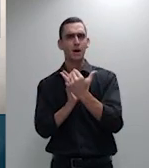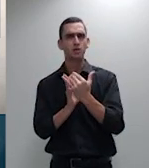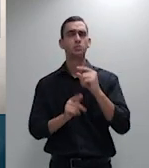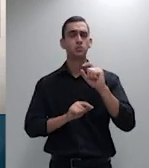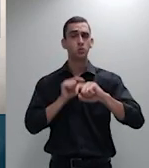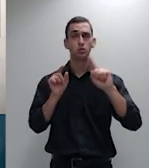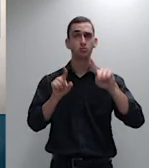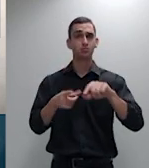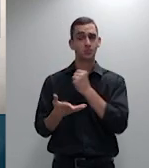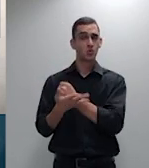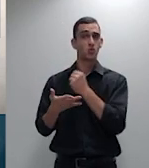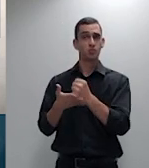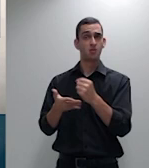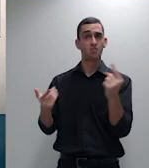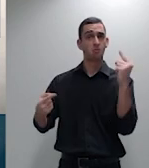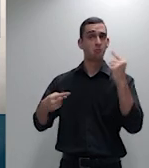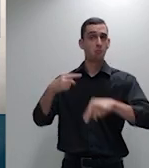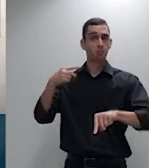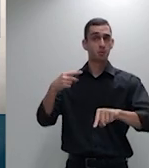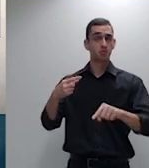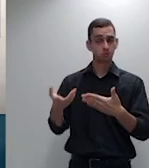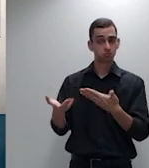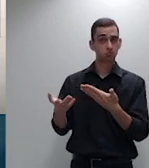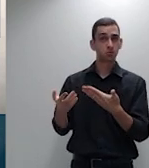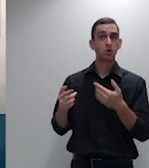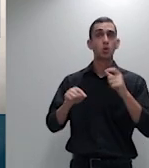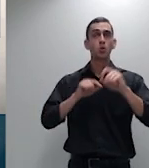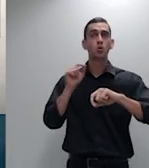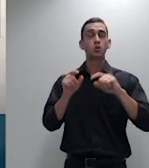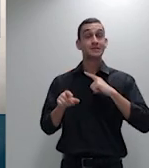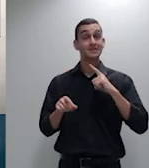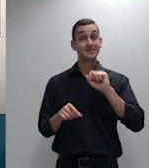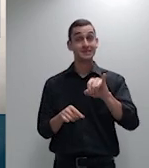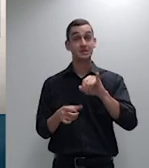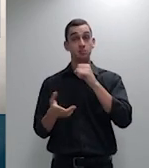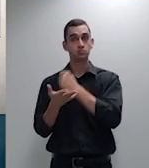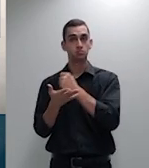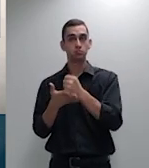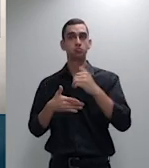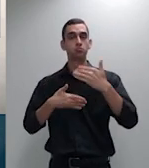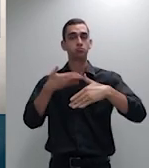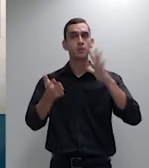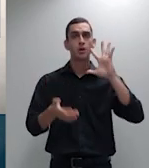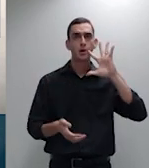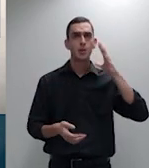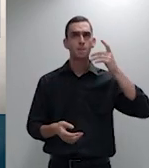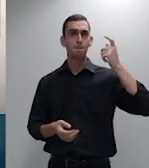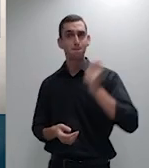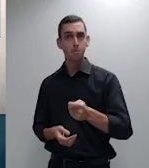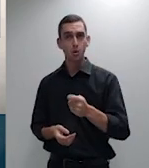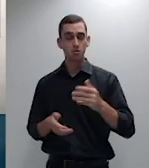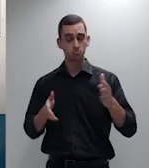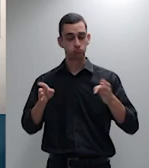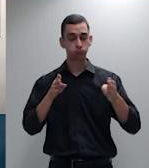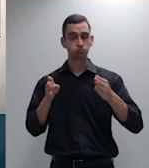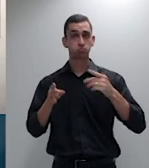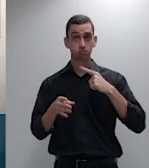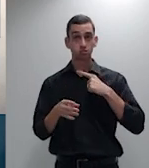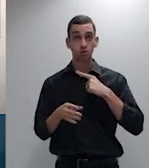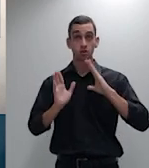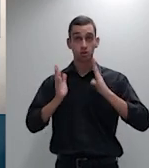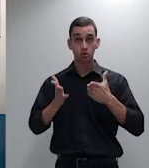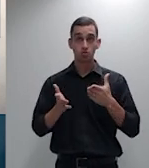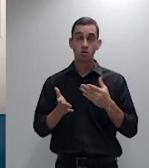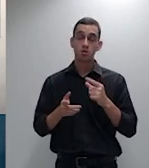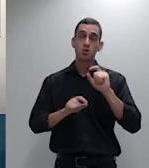fase de cumprimento de sentença a realização da prova pericial atuarial transcrevo a